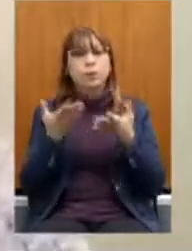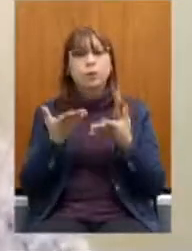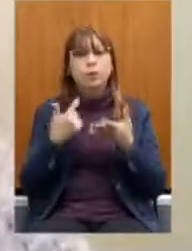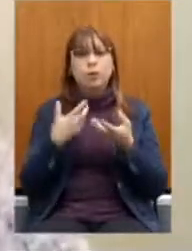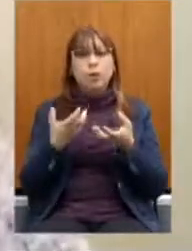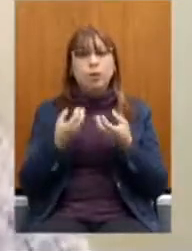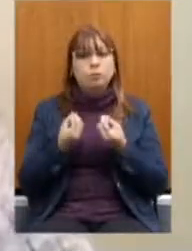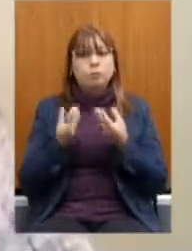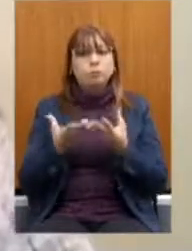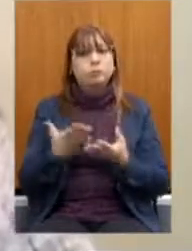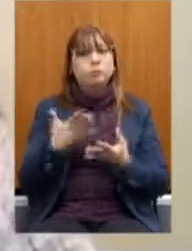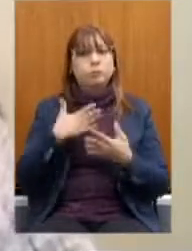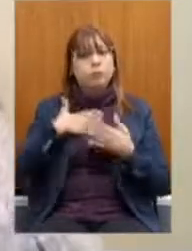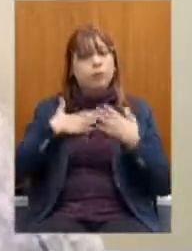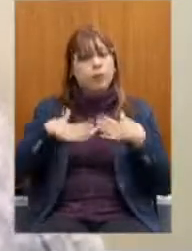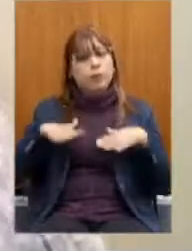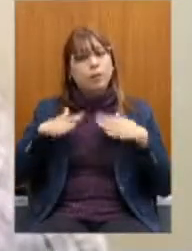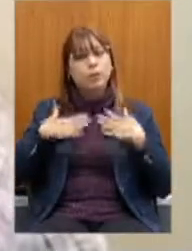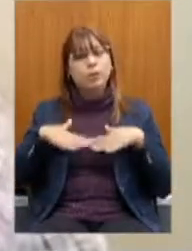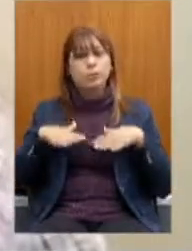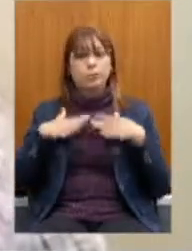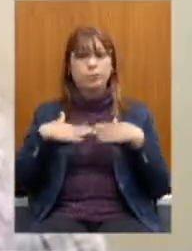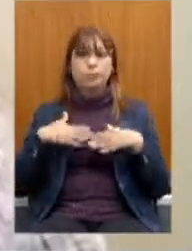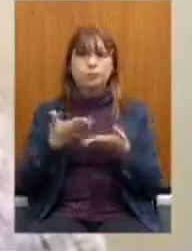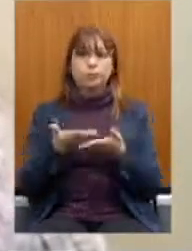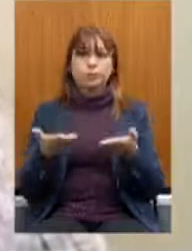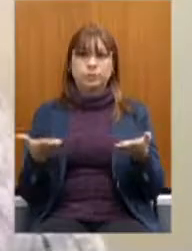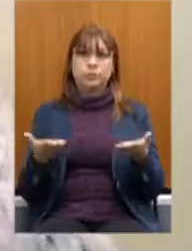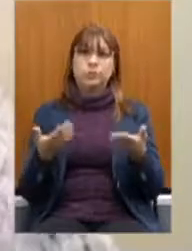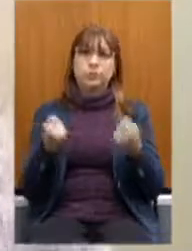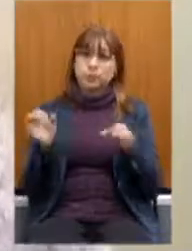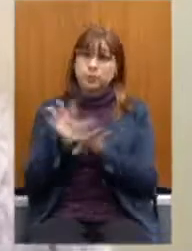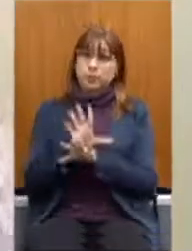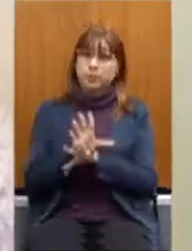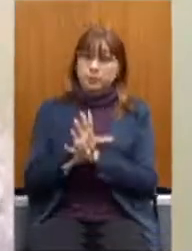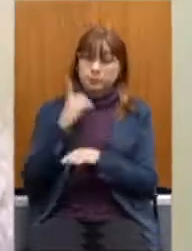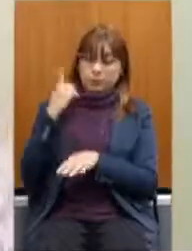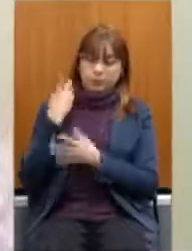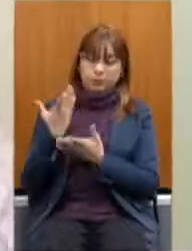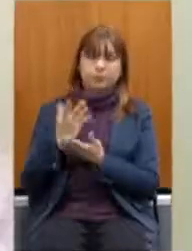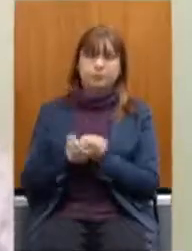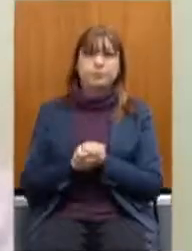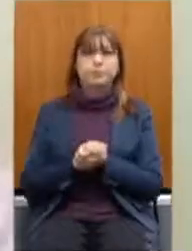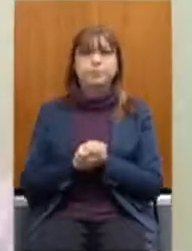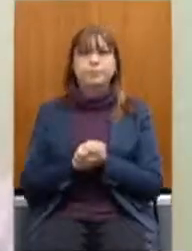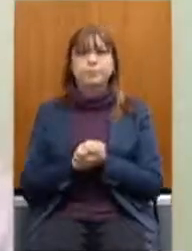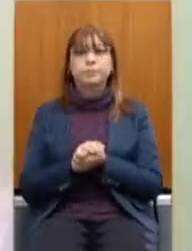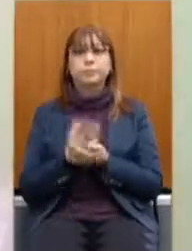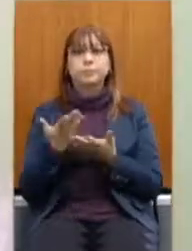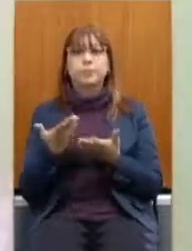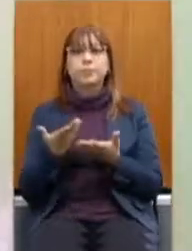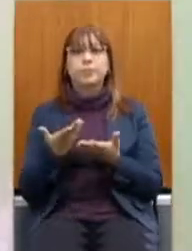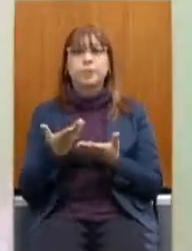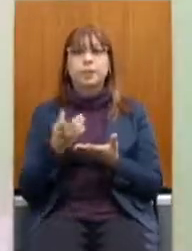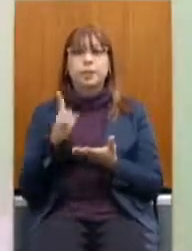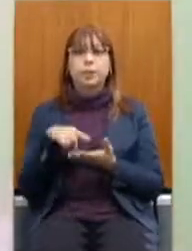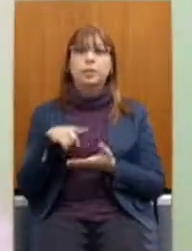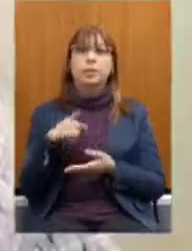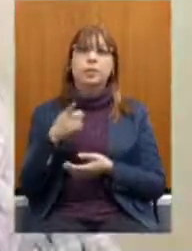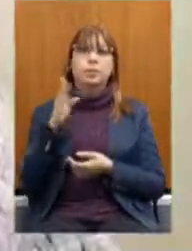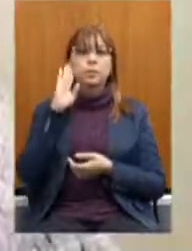tranquilizar as categorias dizendo que nós já estamos trabalhando nas reivindicações que me pareceram assim, as mais